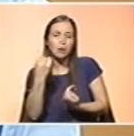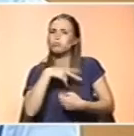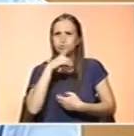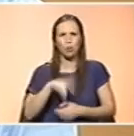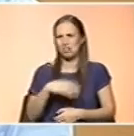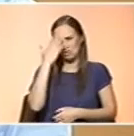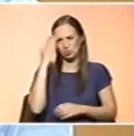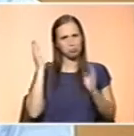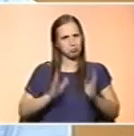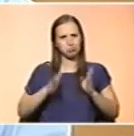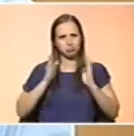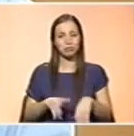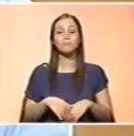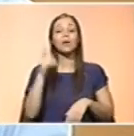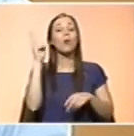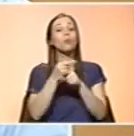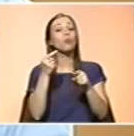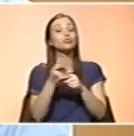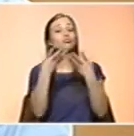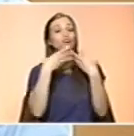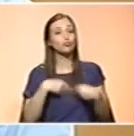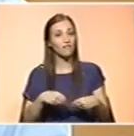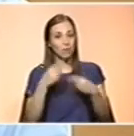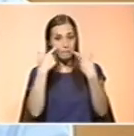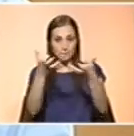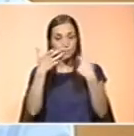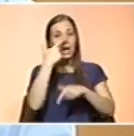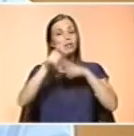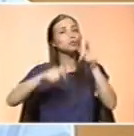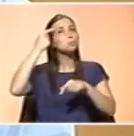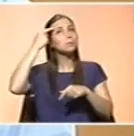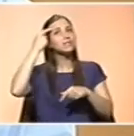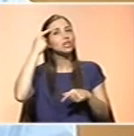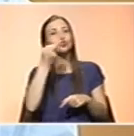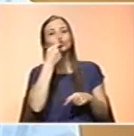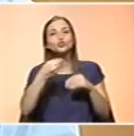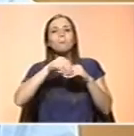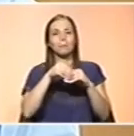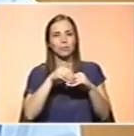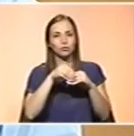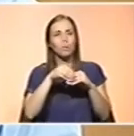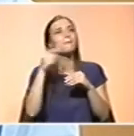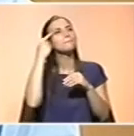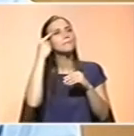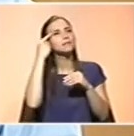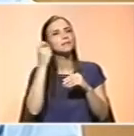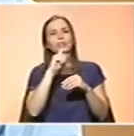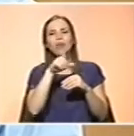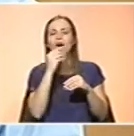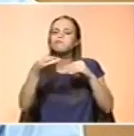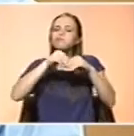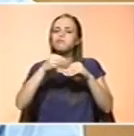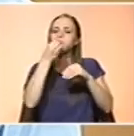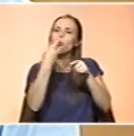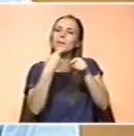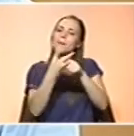coisa que eu queria distinguir muito bem é que as pessoas, quando pensam num suplemento, pensam sempre que estão a acrescentar algo à sua alimentação, que estão a adicionar, que